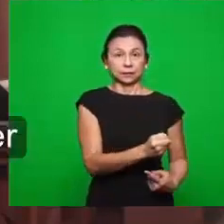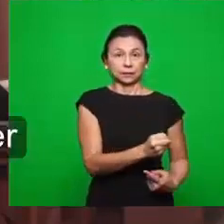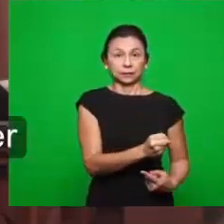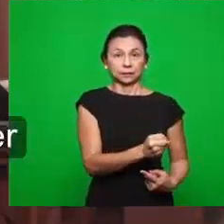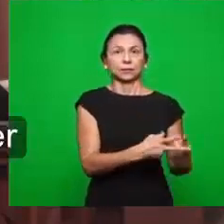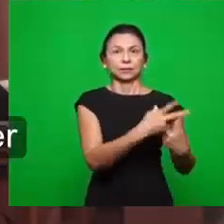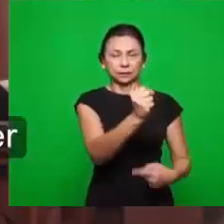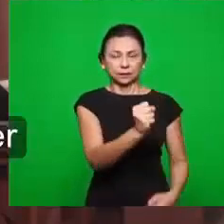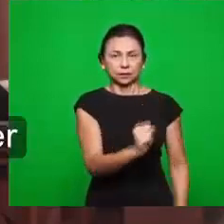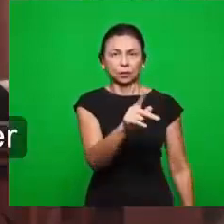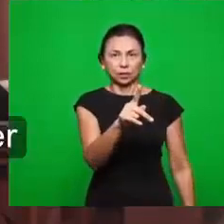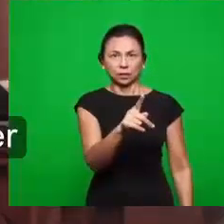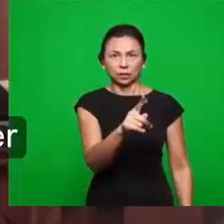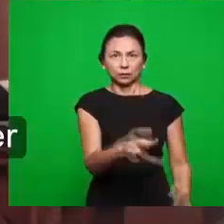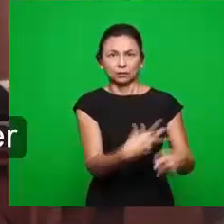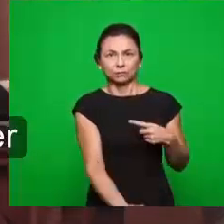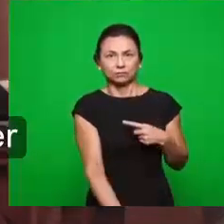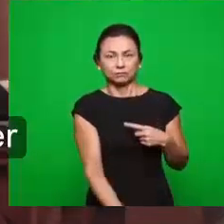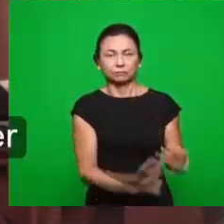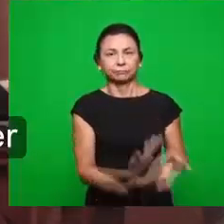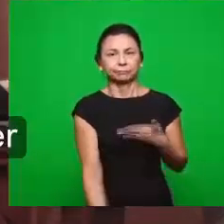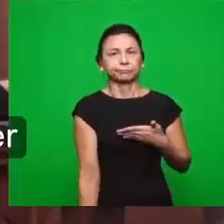Venceu, tudo certo. Não venceu, acabou.